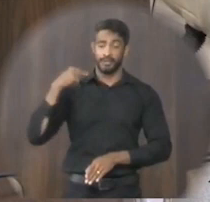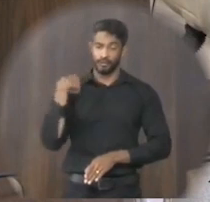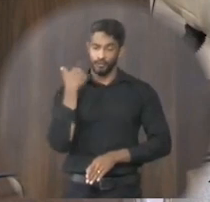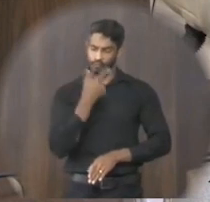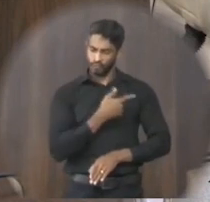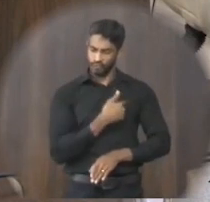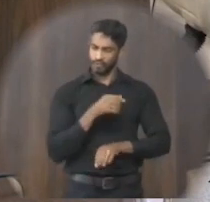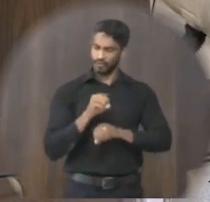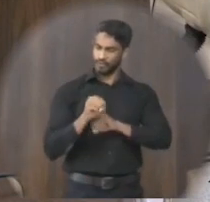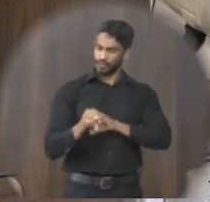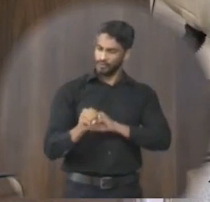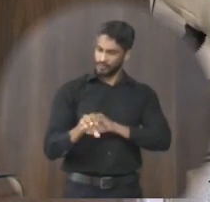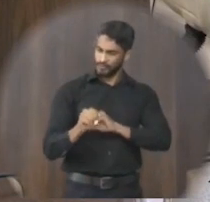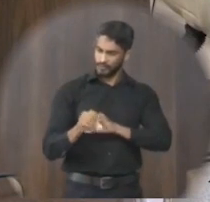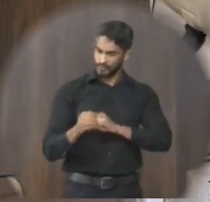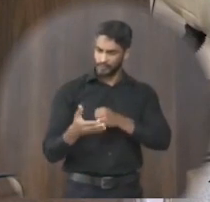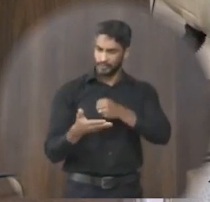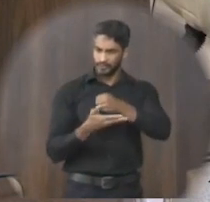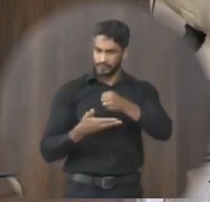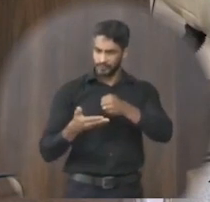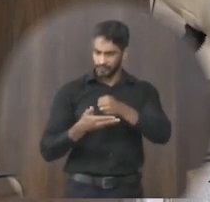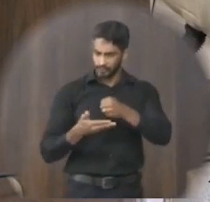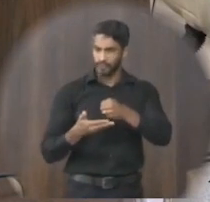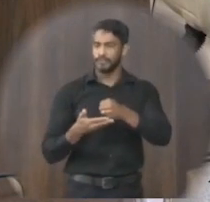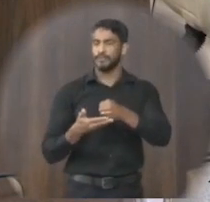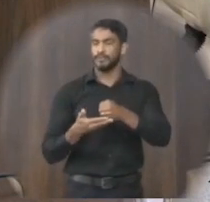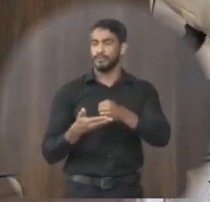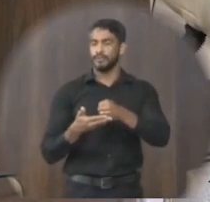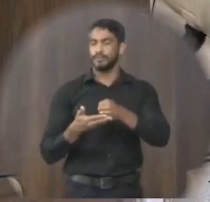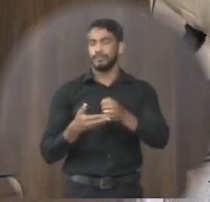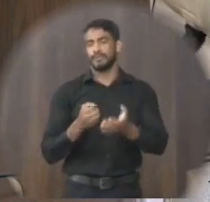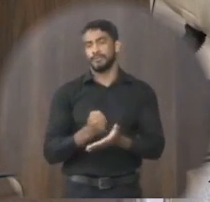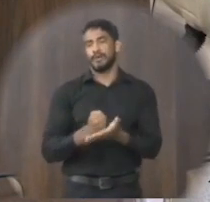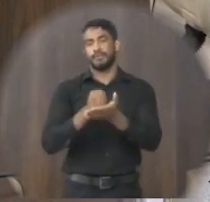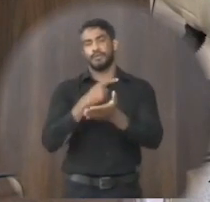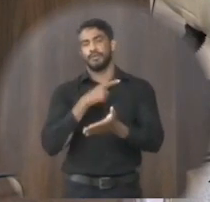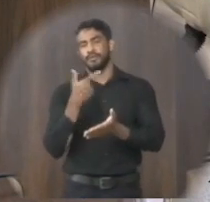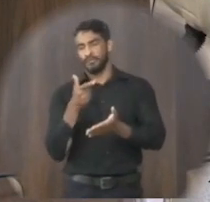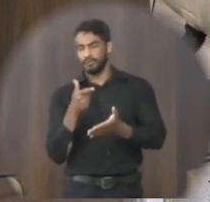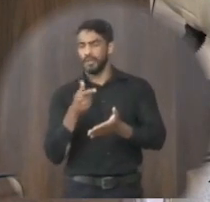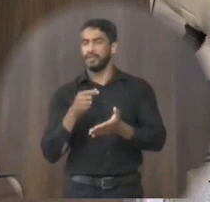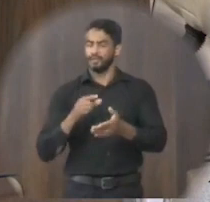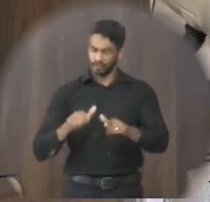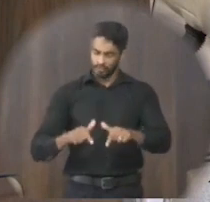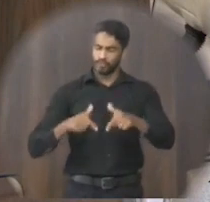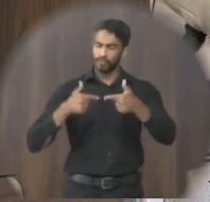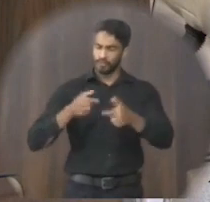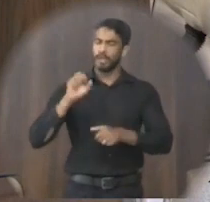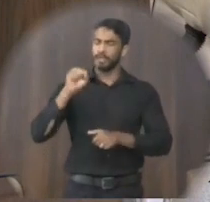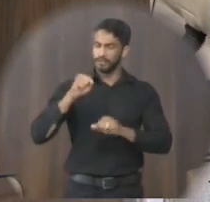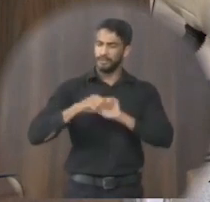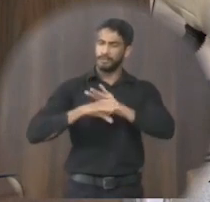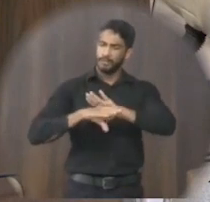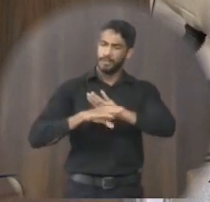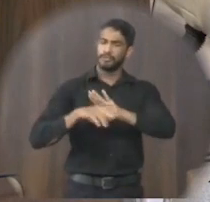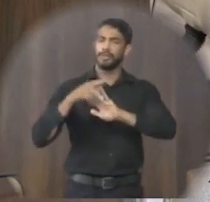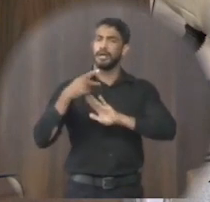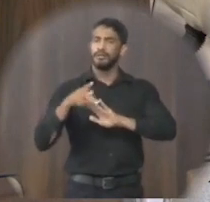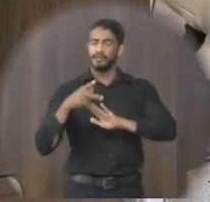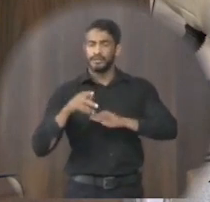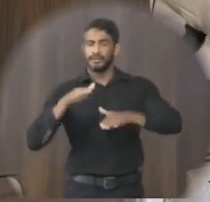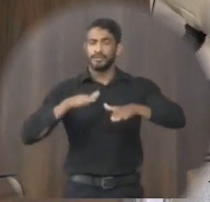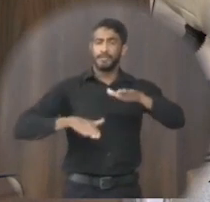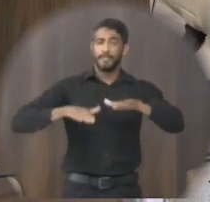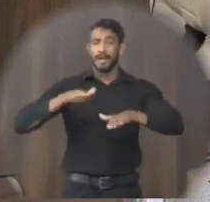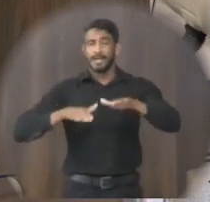educadores que é quem é o nosso alicerce desamparado nós estamos lutando sim por vocês é porque às